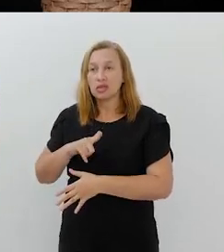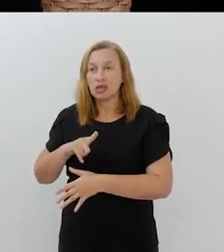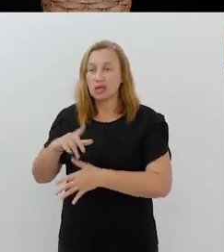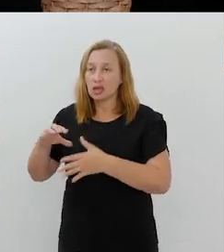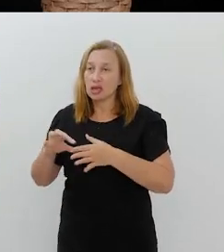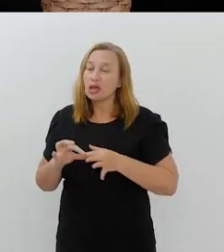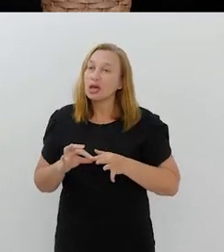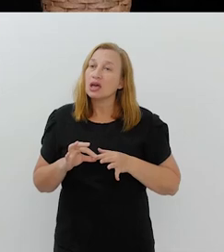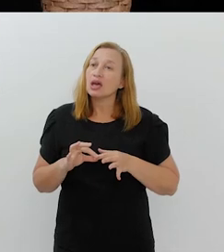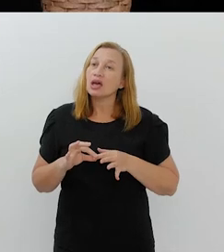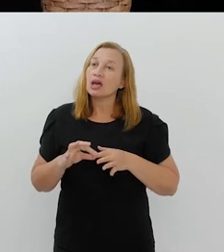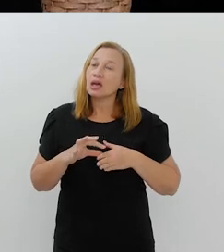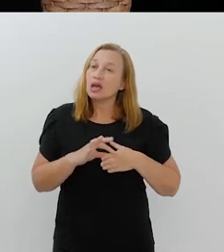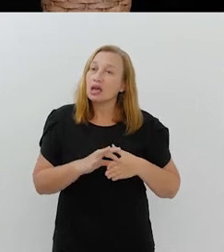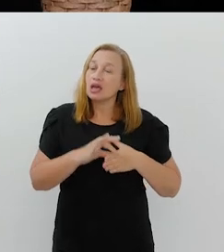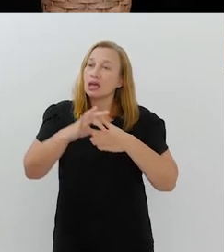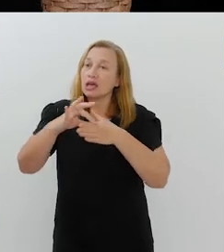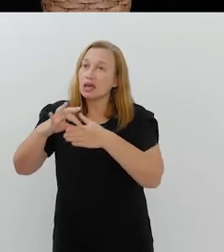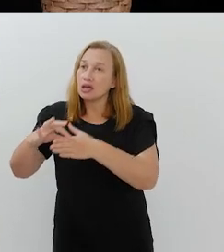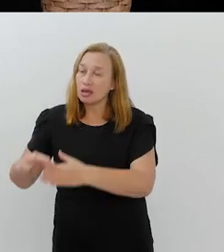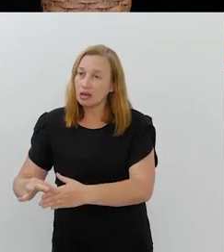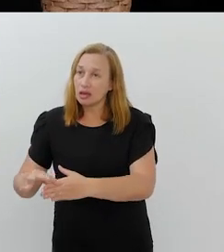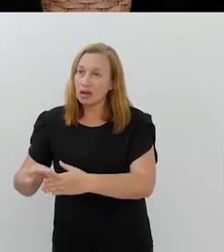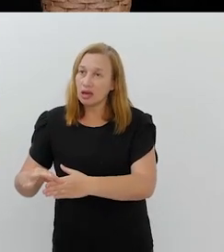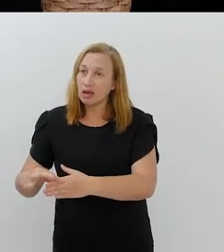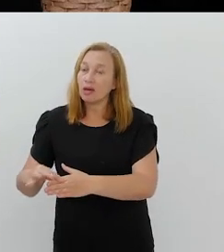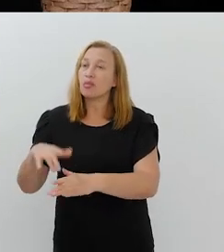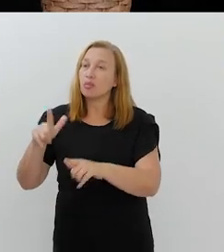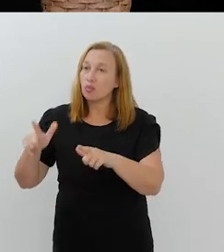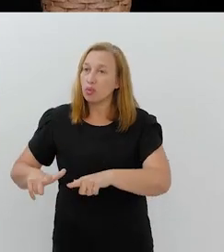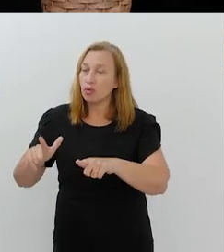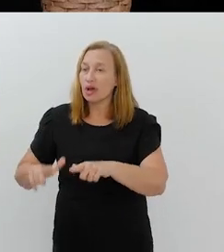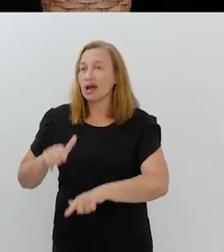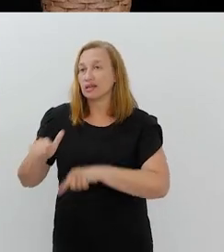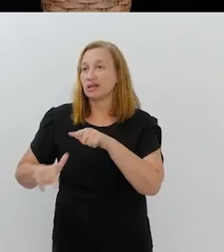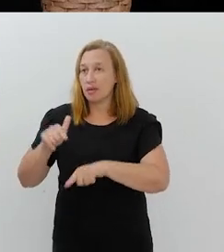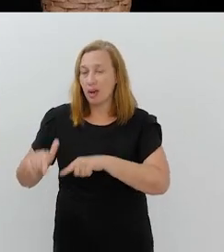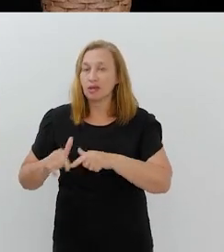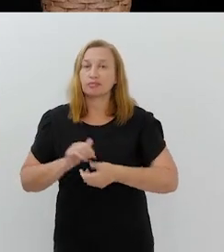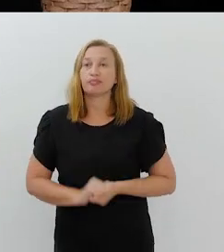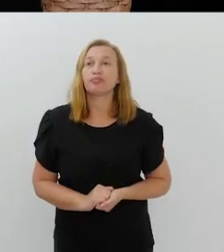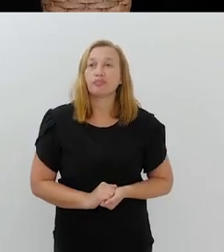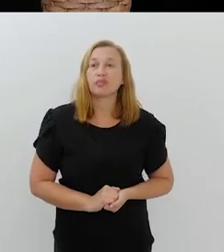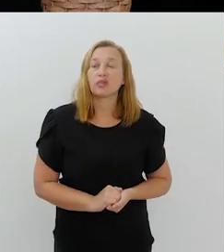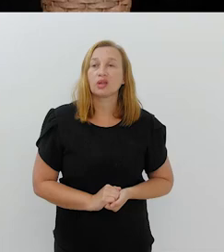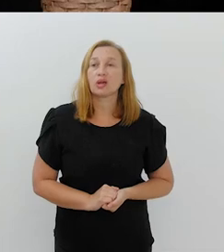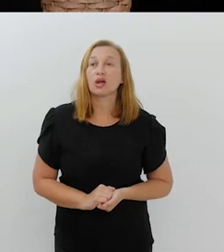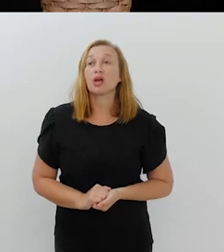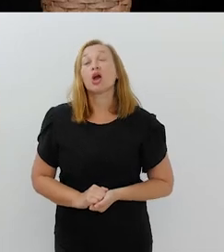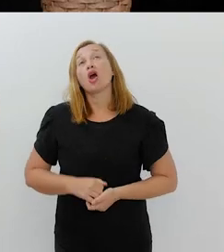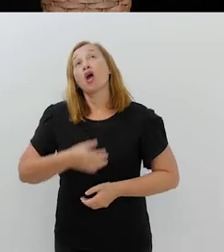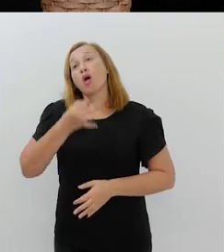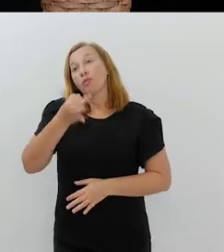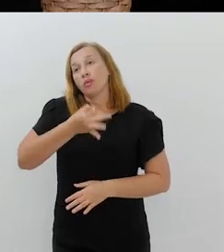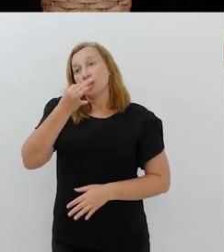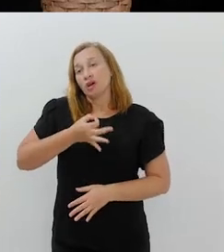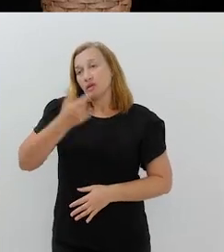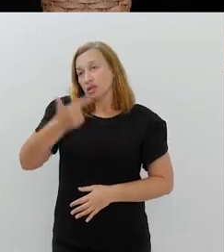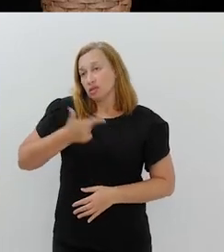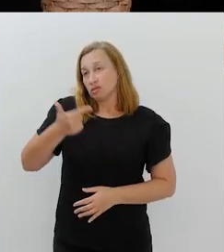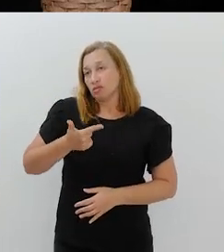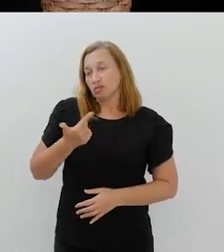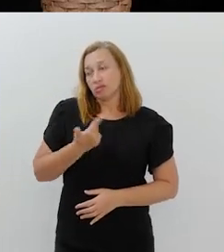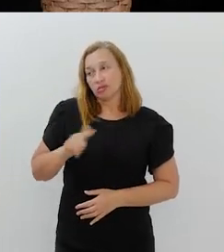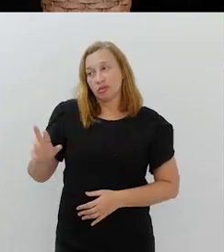colocá-lo num lugar de trabalho, no mercado de trabalho. E aí, nós fizemos